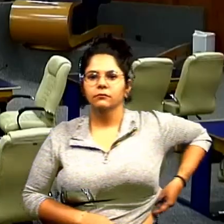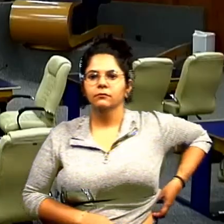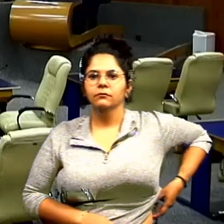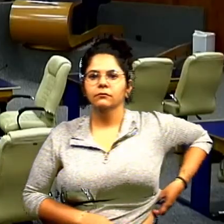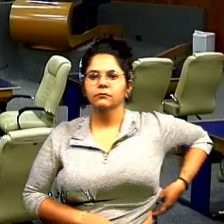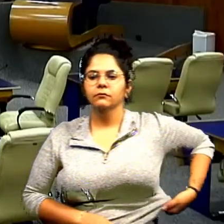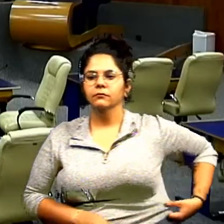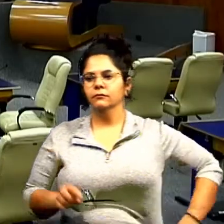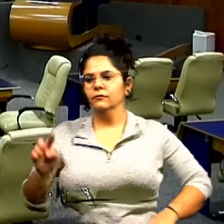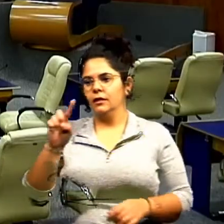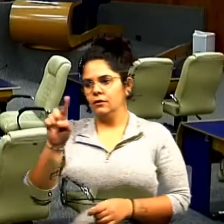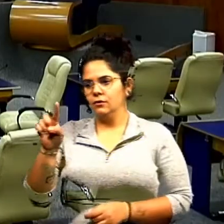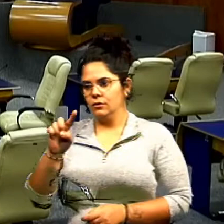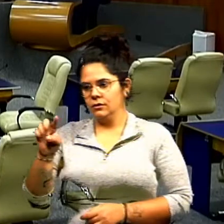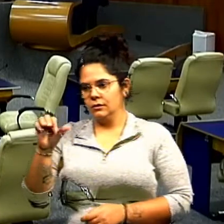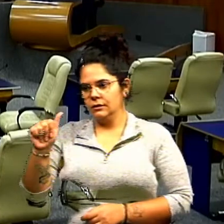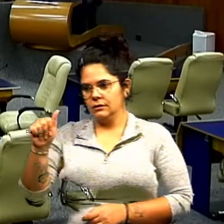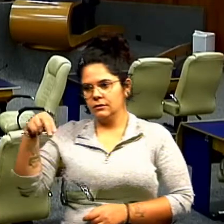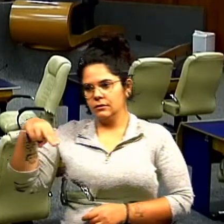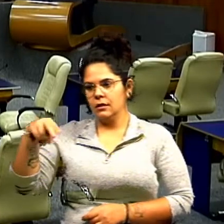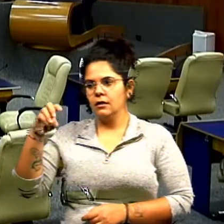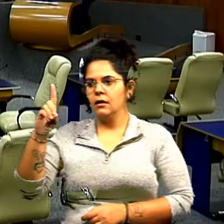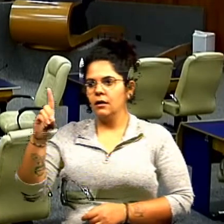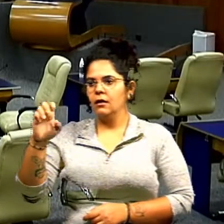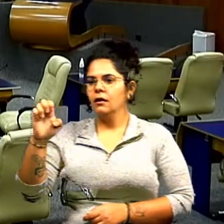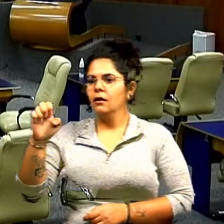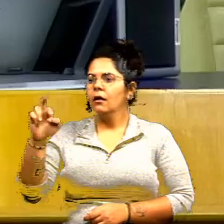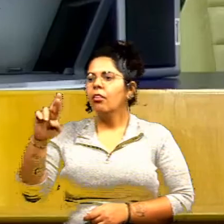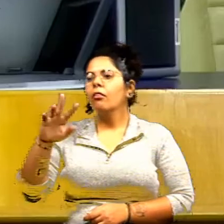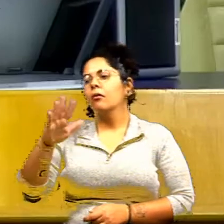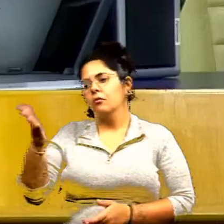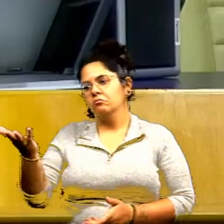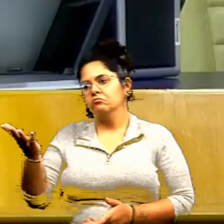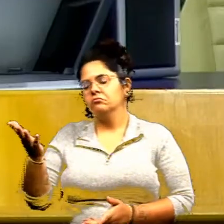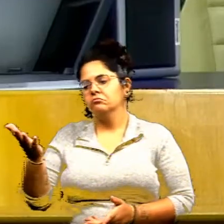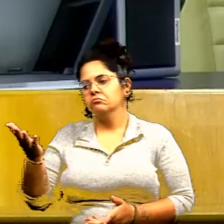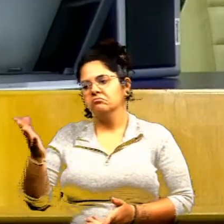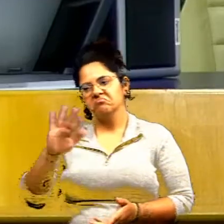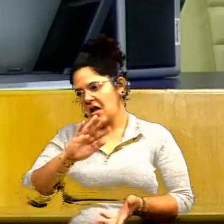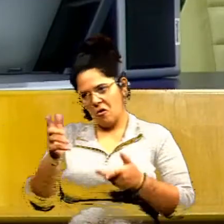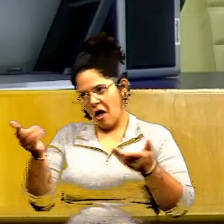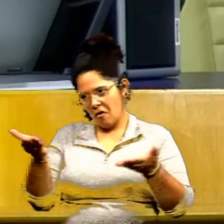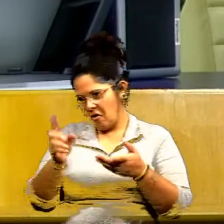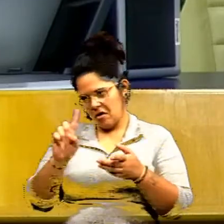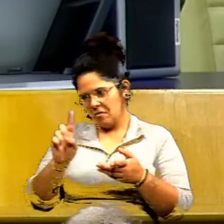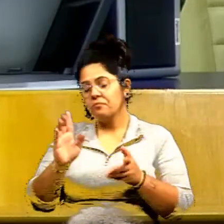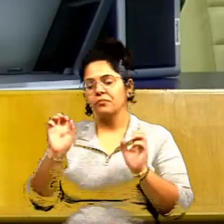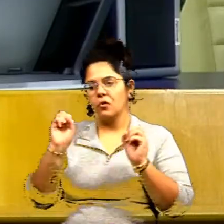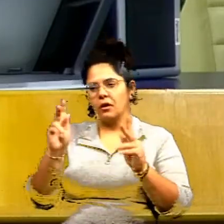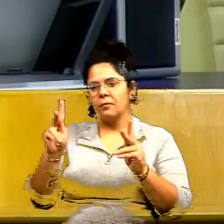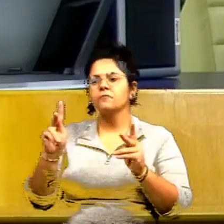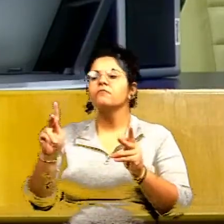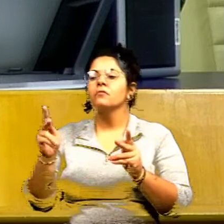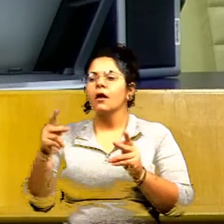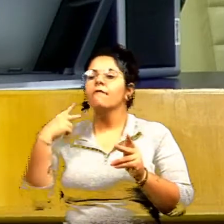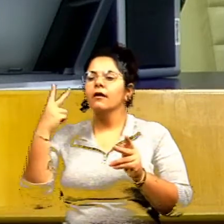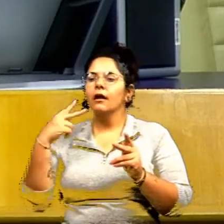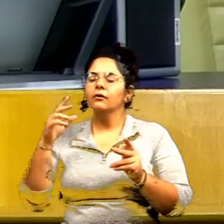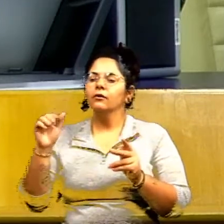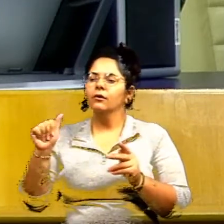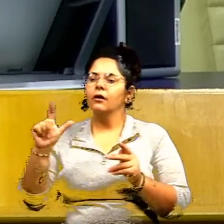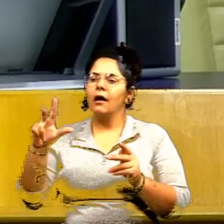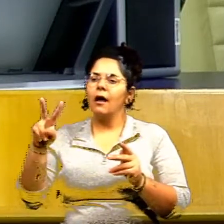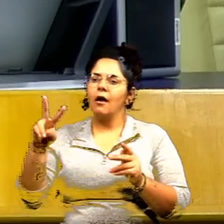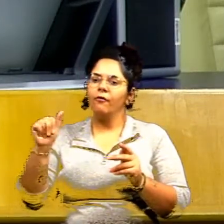Perfeitamente. Vereador Zander, vossa excelência abre mão. Vereador Alvaro, faz questão? Um minuto, vossa excelência foi citada.